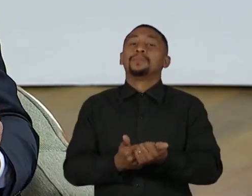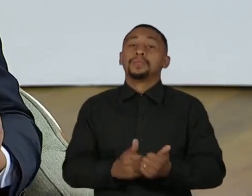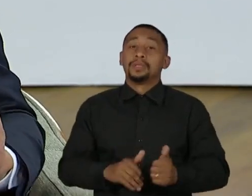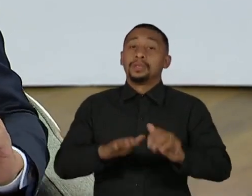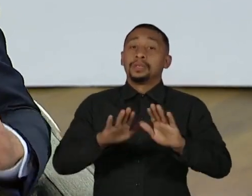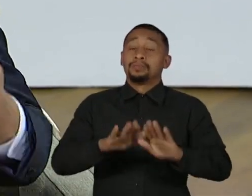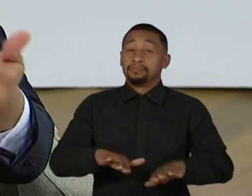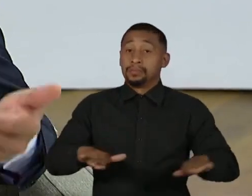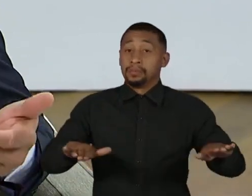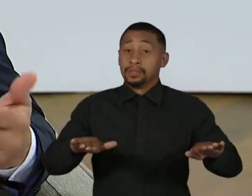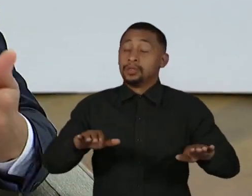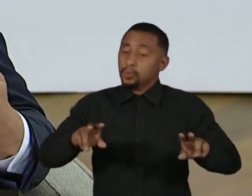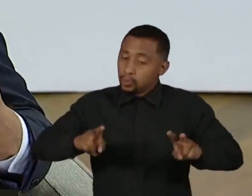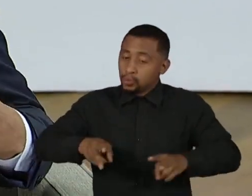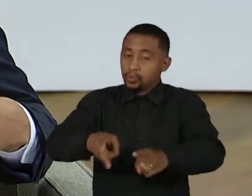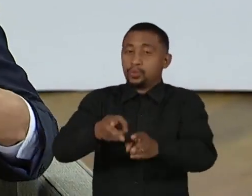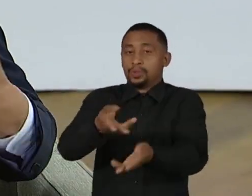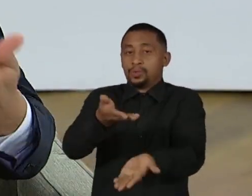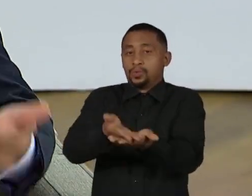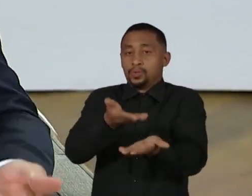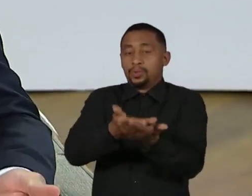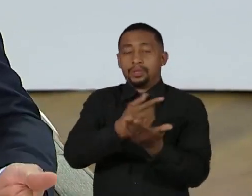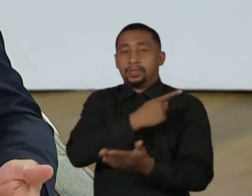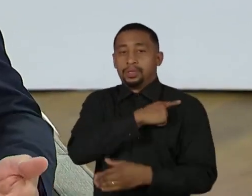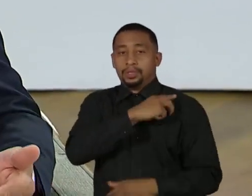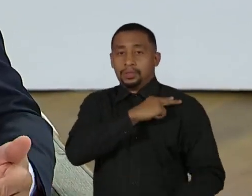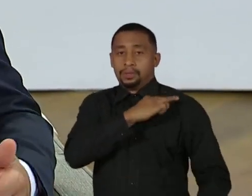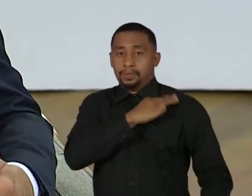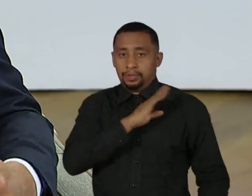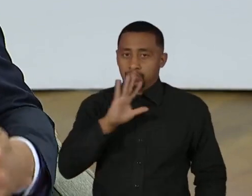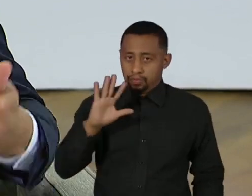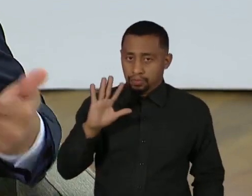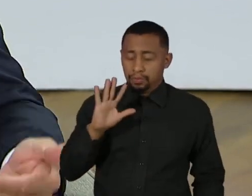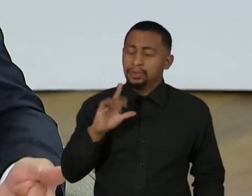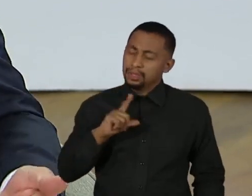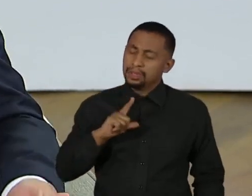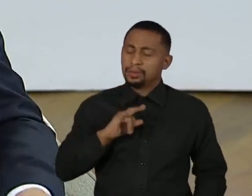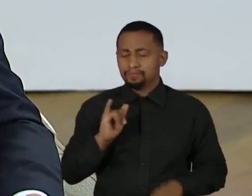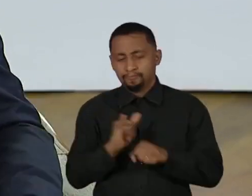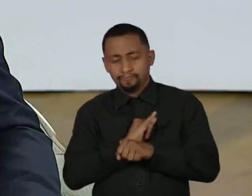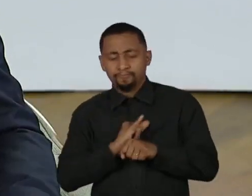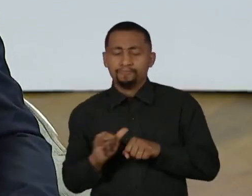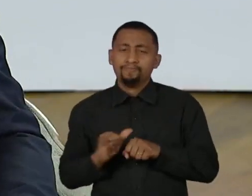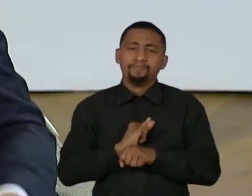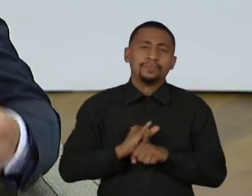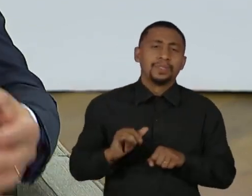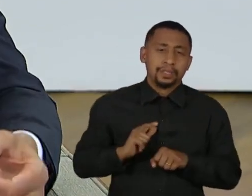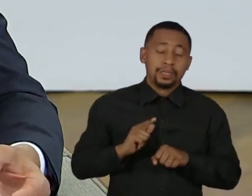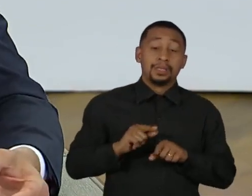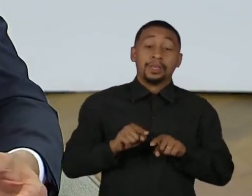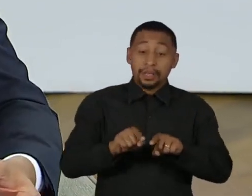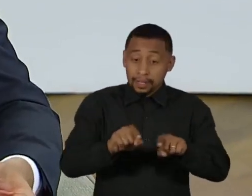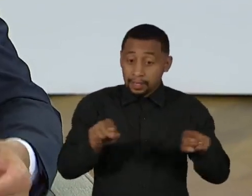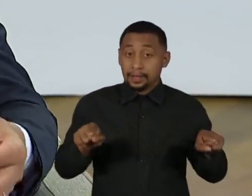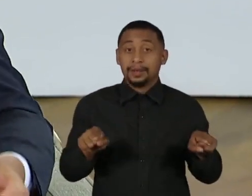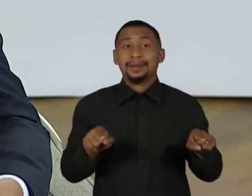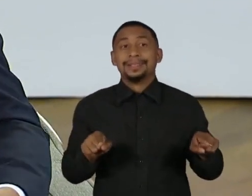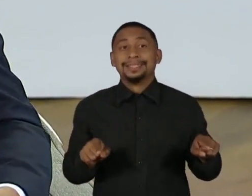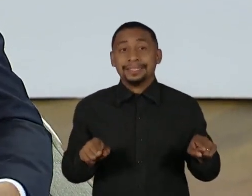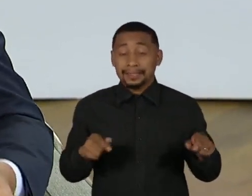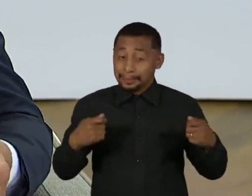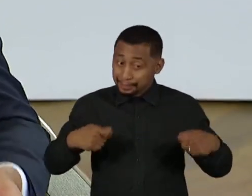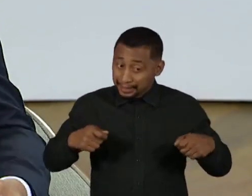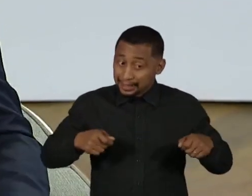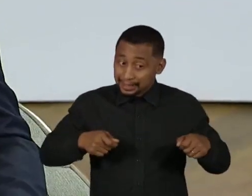E aí tem várias formas e eu, por exemplo, estou defendendo que a gente tenha uma bolsa de permanência financeira para